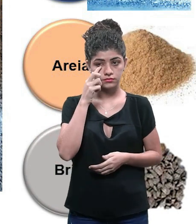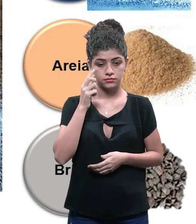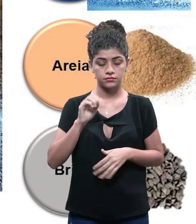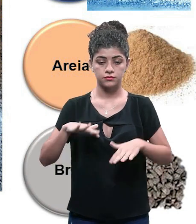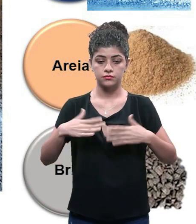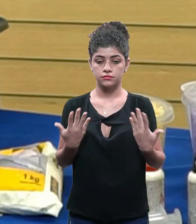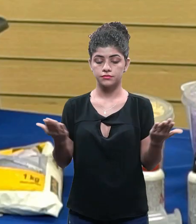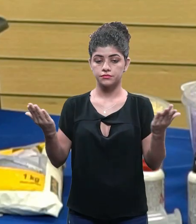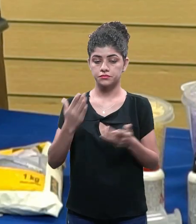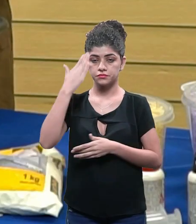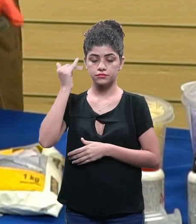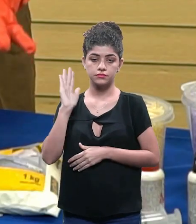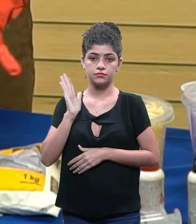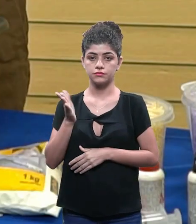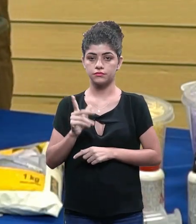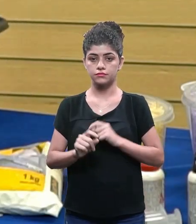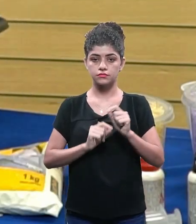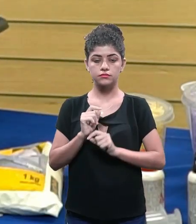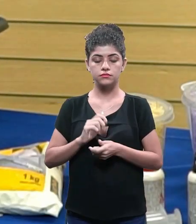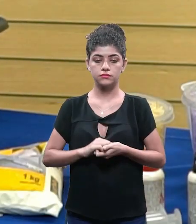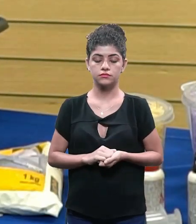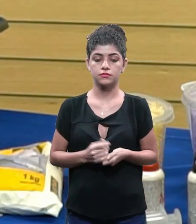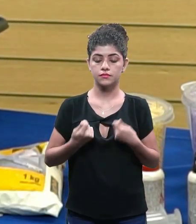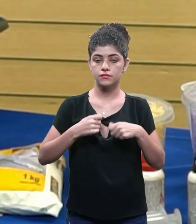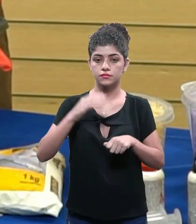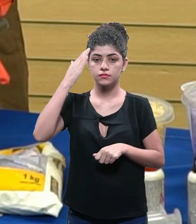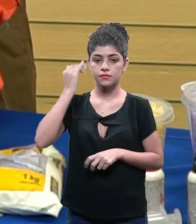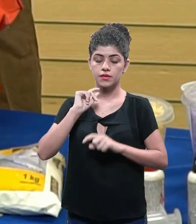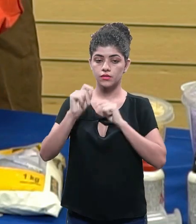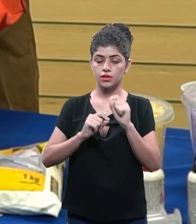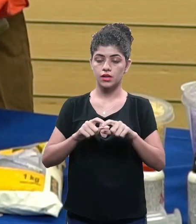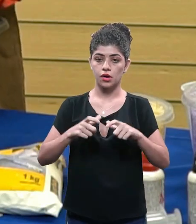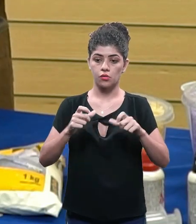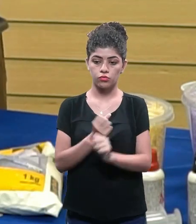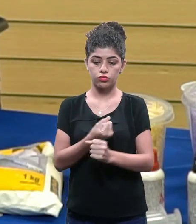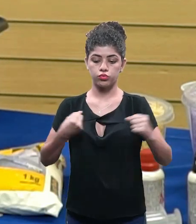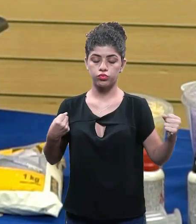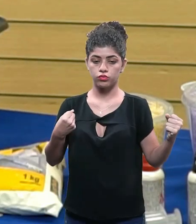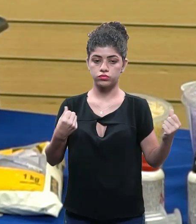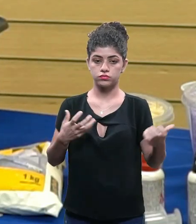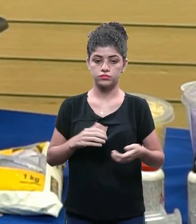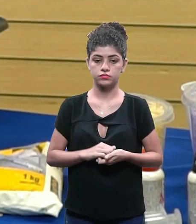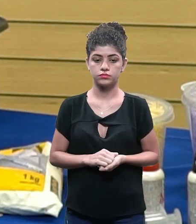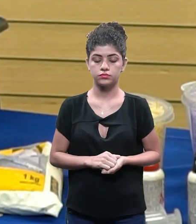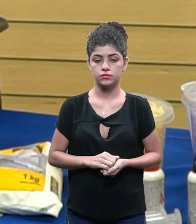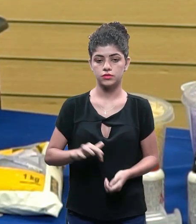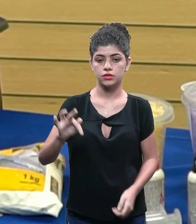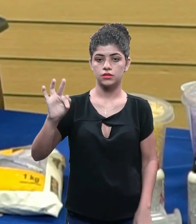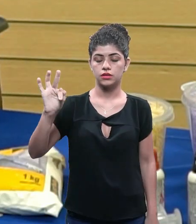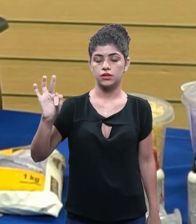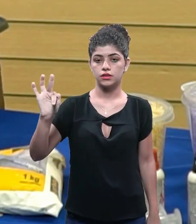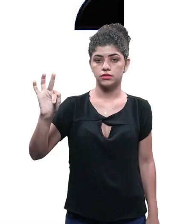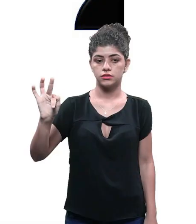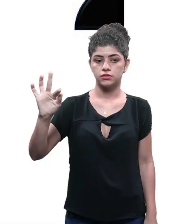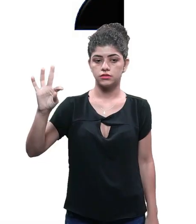para fazer ele. Então, agora eu sei quais são os meus componentes, meus materiais. Eu preciso saber agora a proporção. Proporção, pessoal, a gente